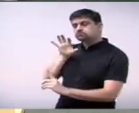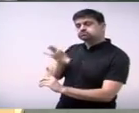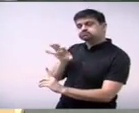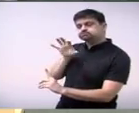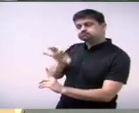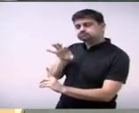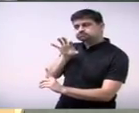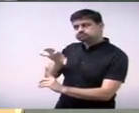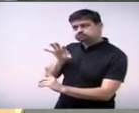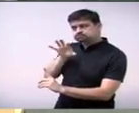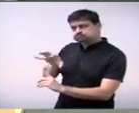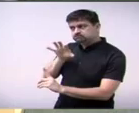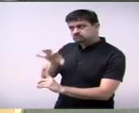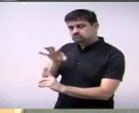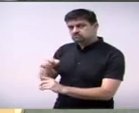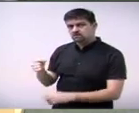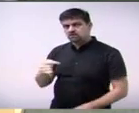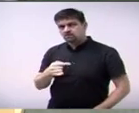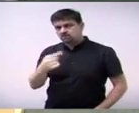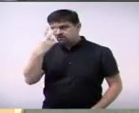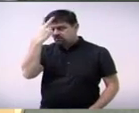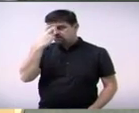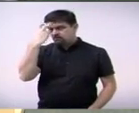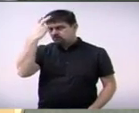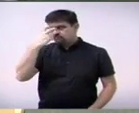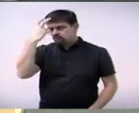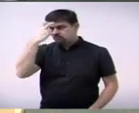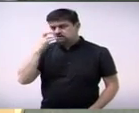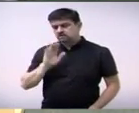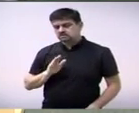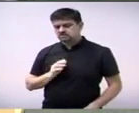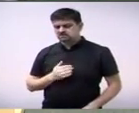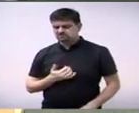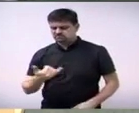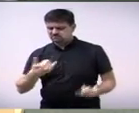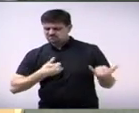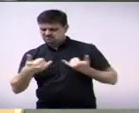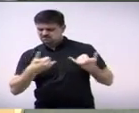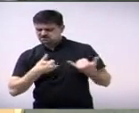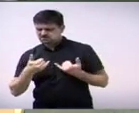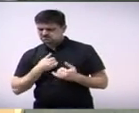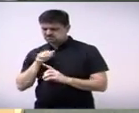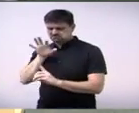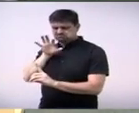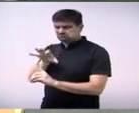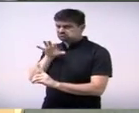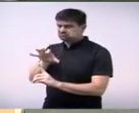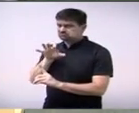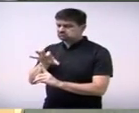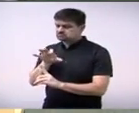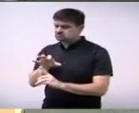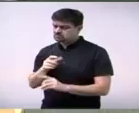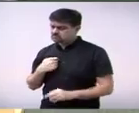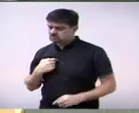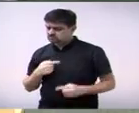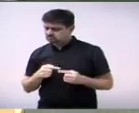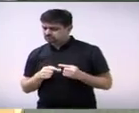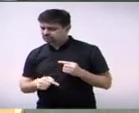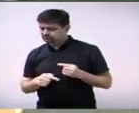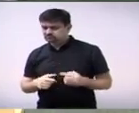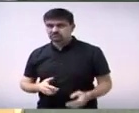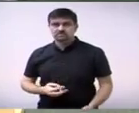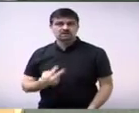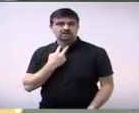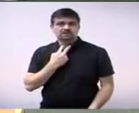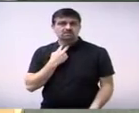essa ameaça me pareceu velada mas me parece direcionada a algum colega aqui dentro da câmara então essa coisa de